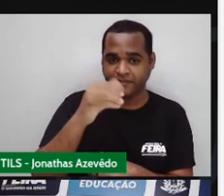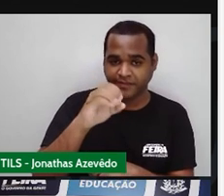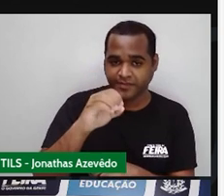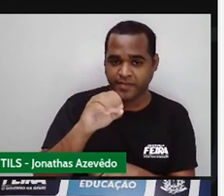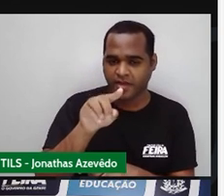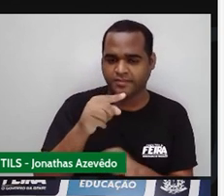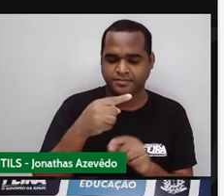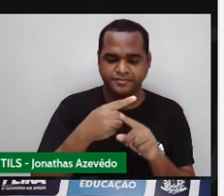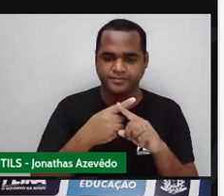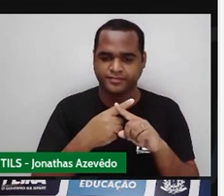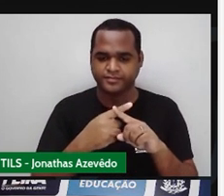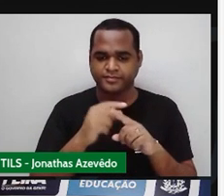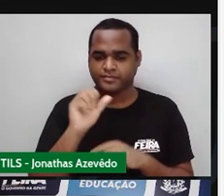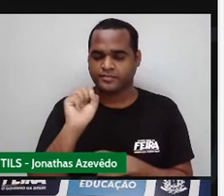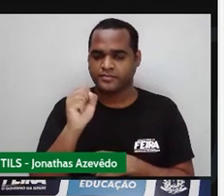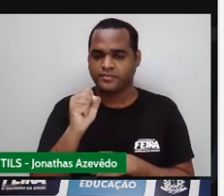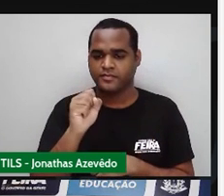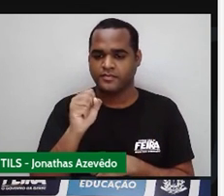vezes 8.